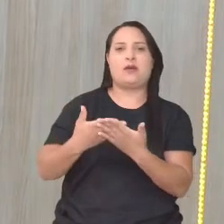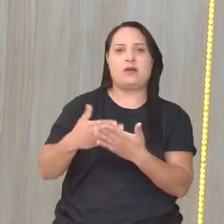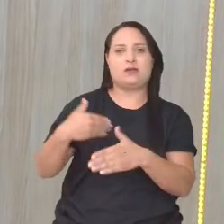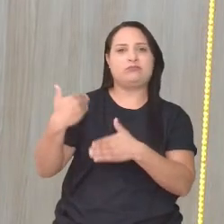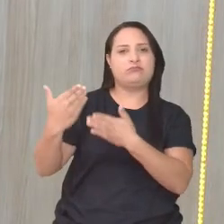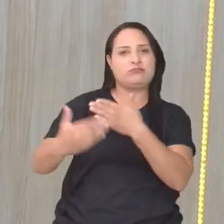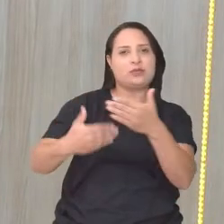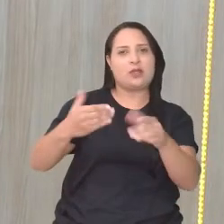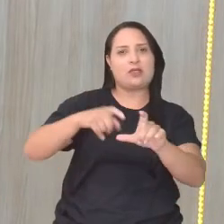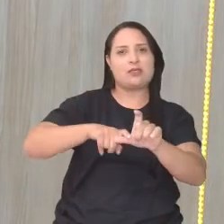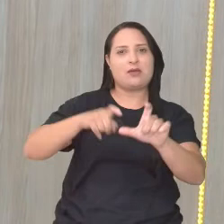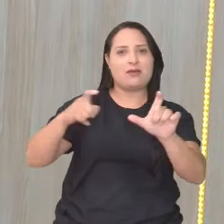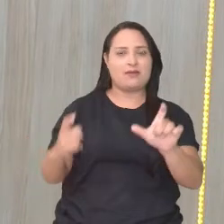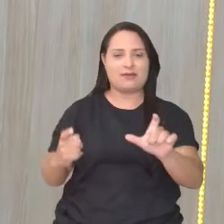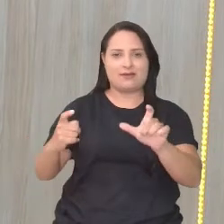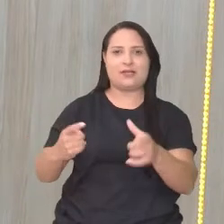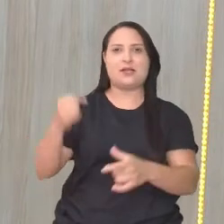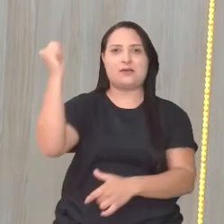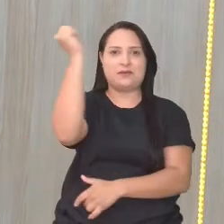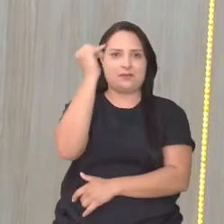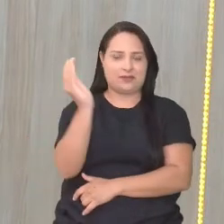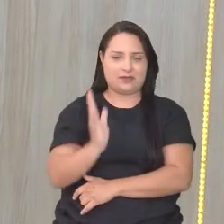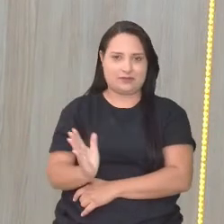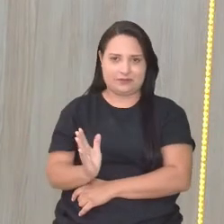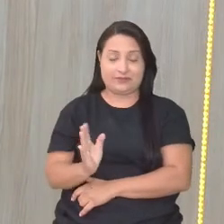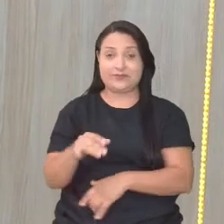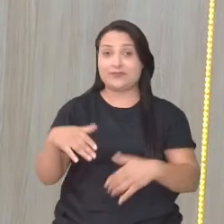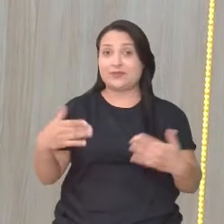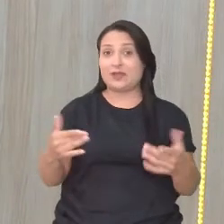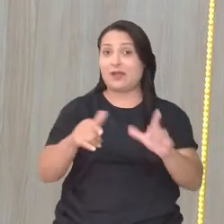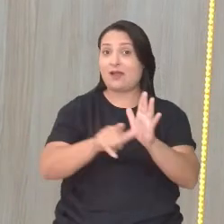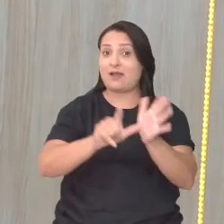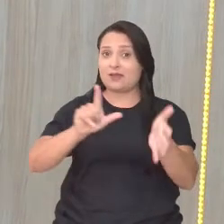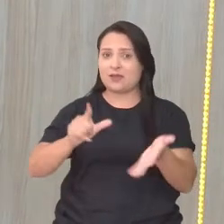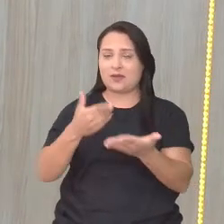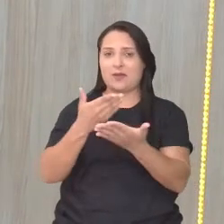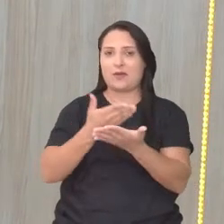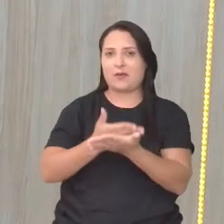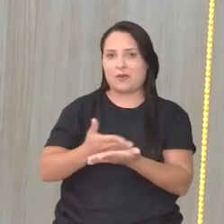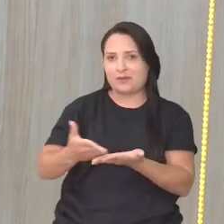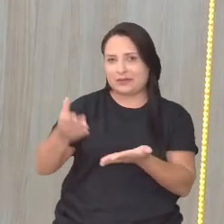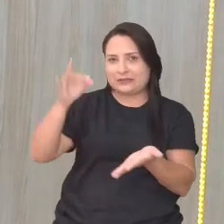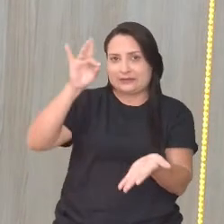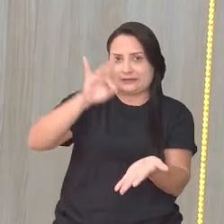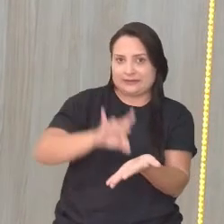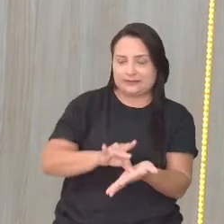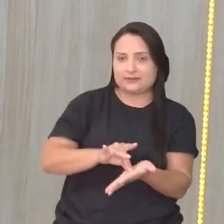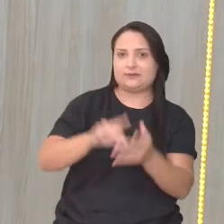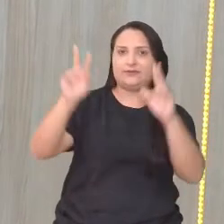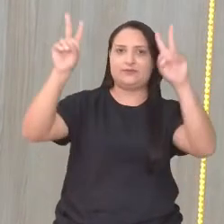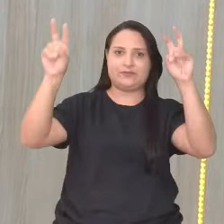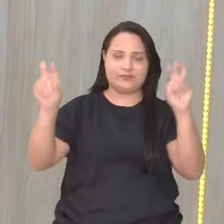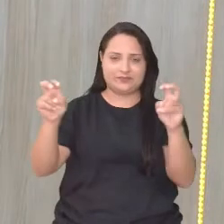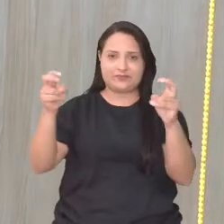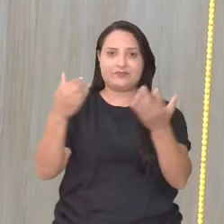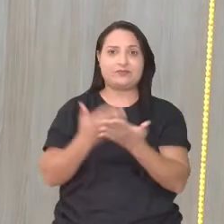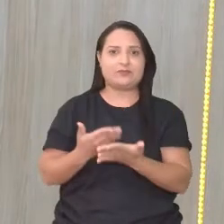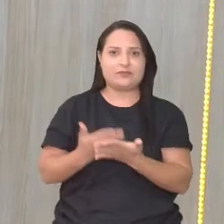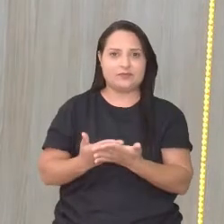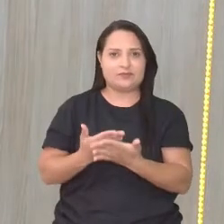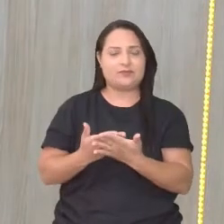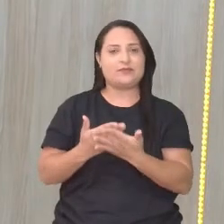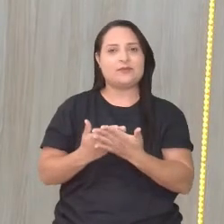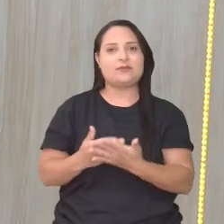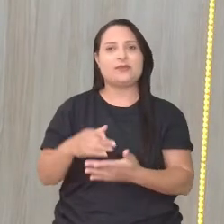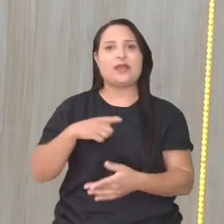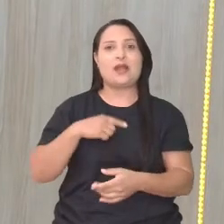independência do Brasil, né? Então, mas antes de a gente começar propriamente o nosso tema da aula, né? Eu